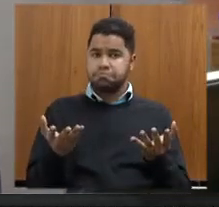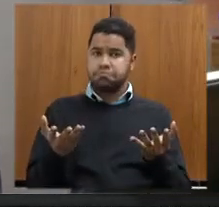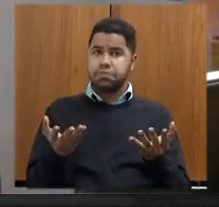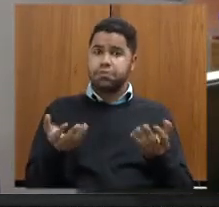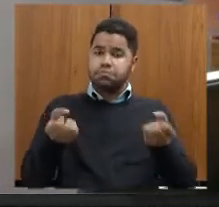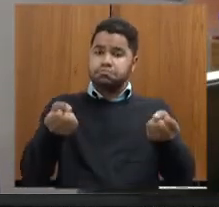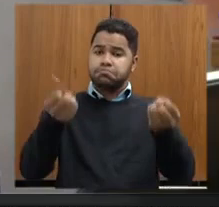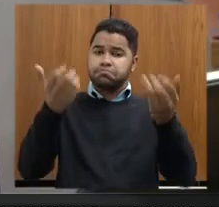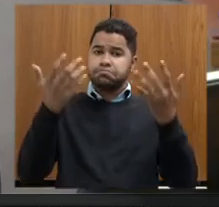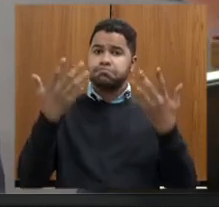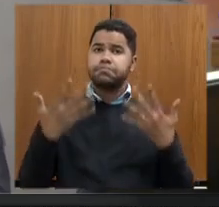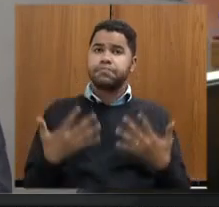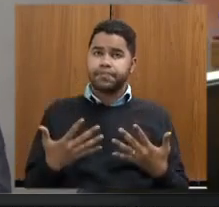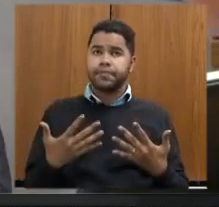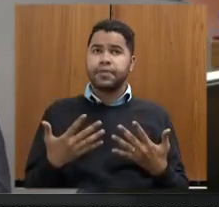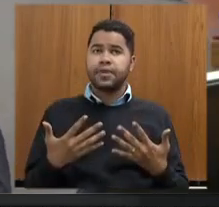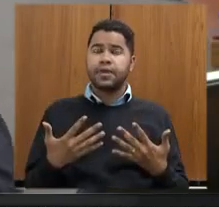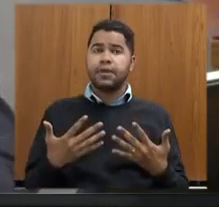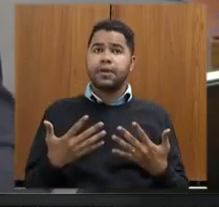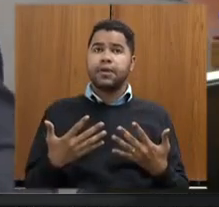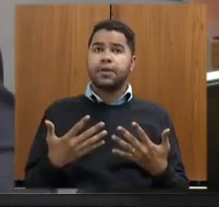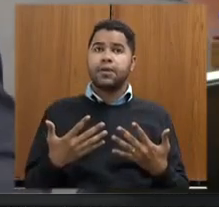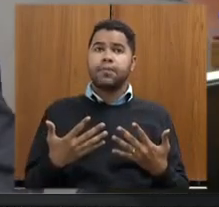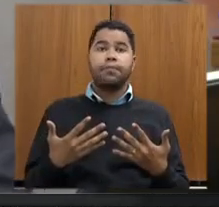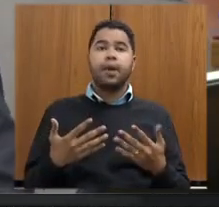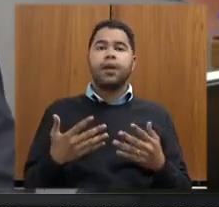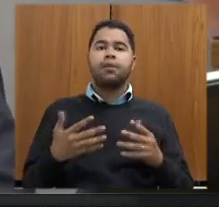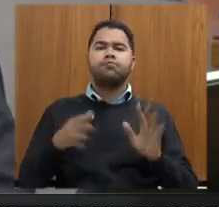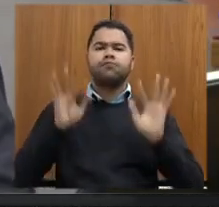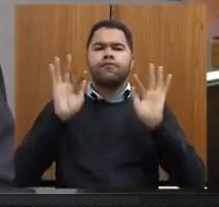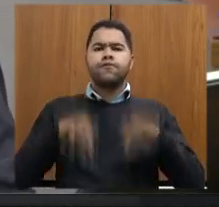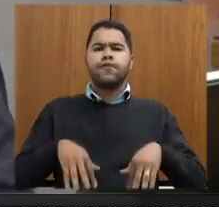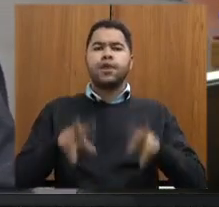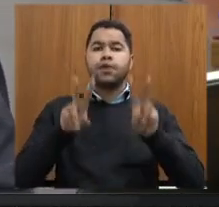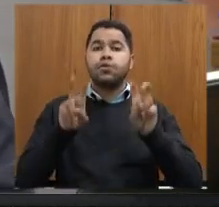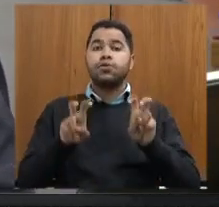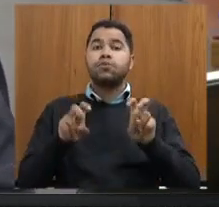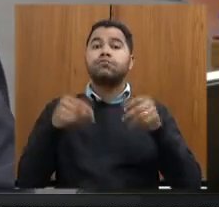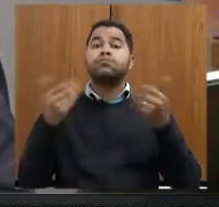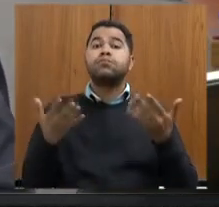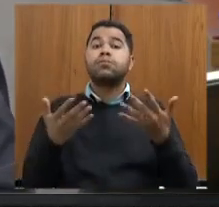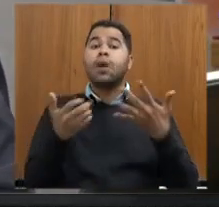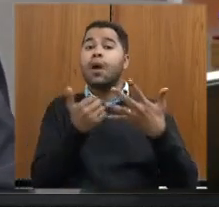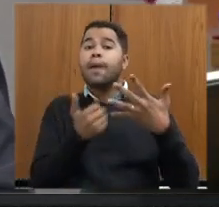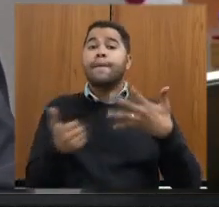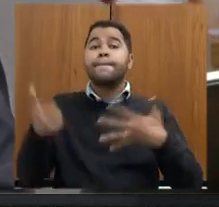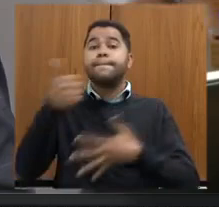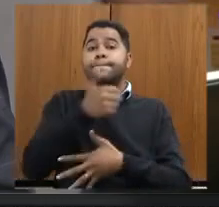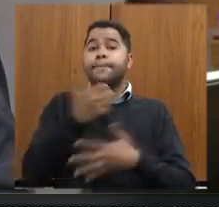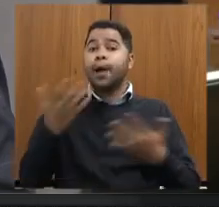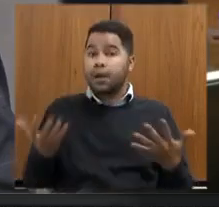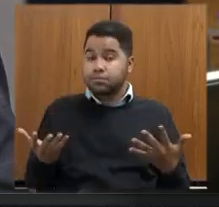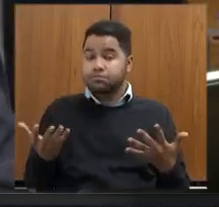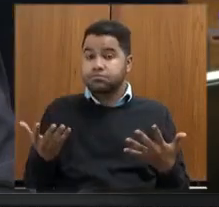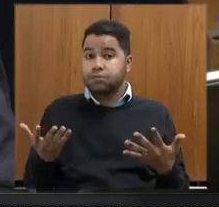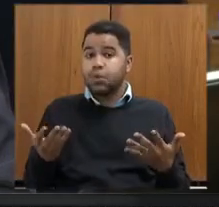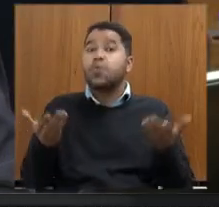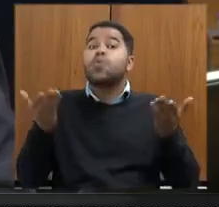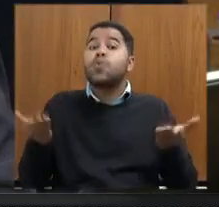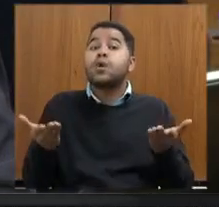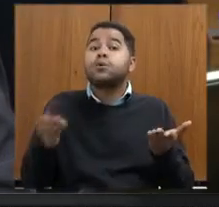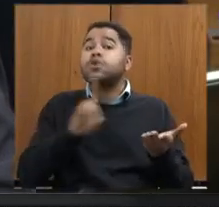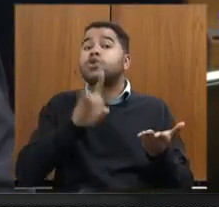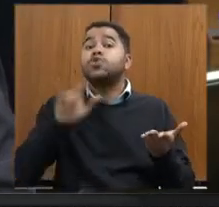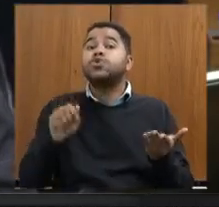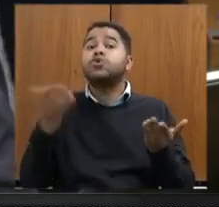discorrer para dar um fim nesse assunto quando foi colocado esse processo esse projeto como